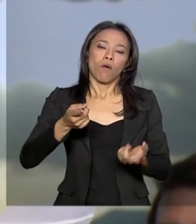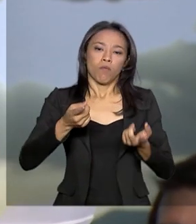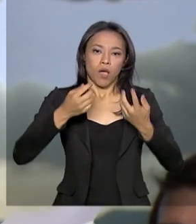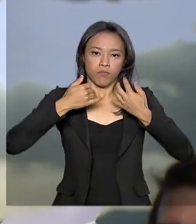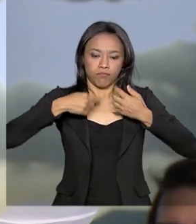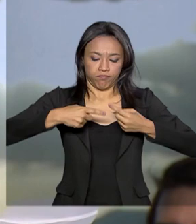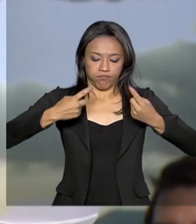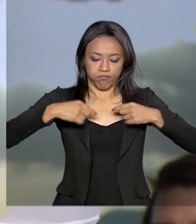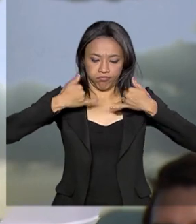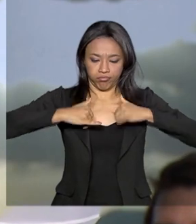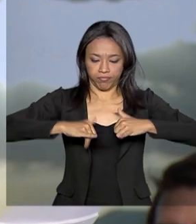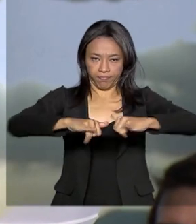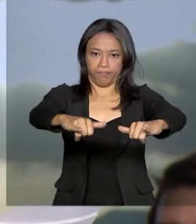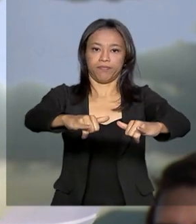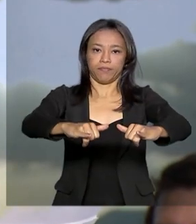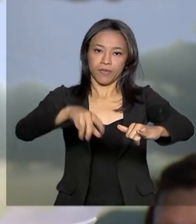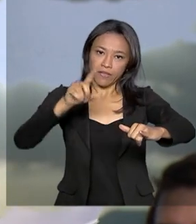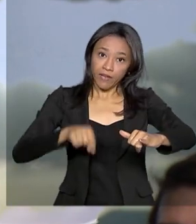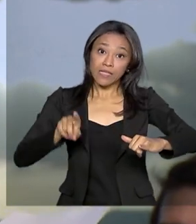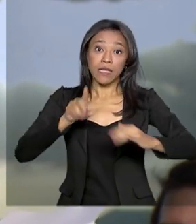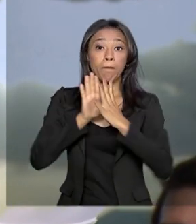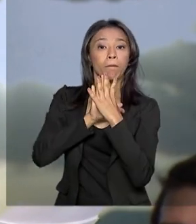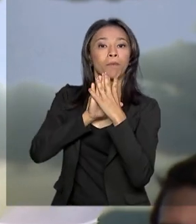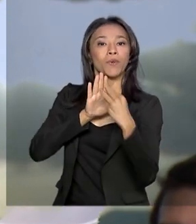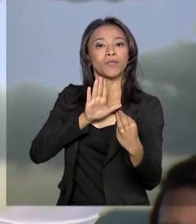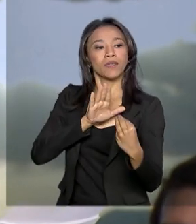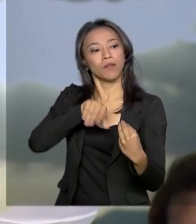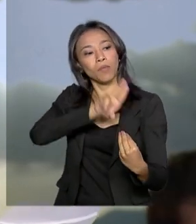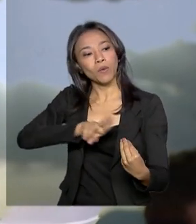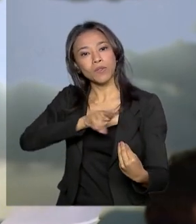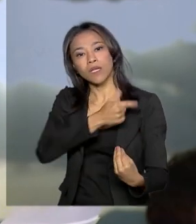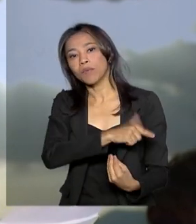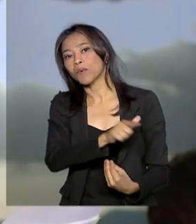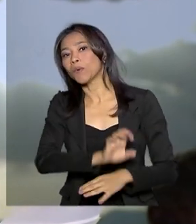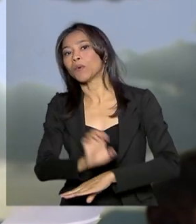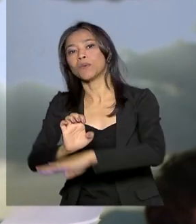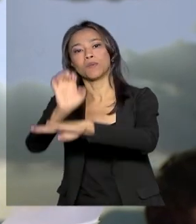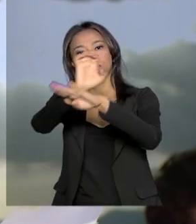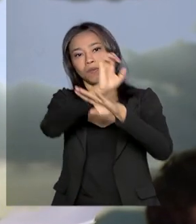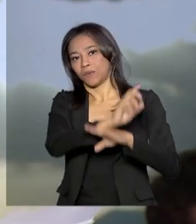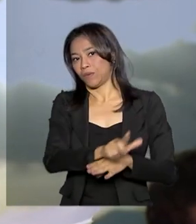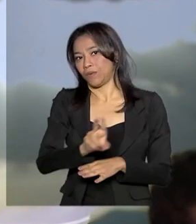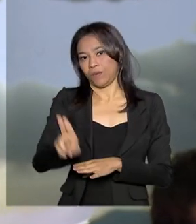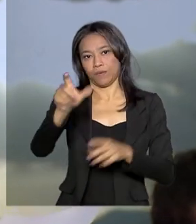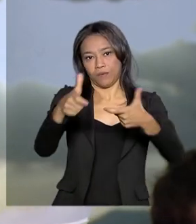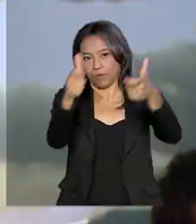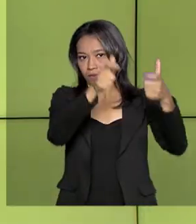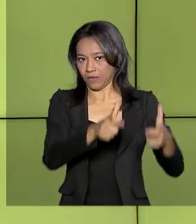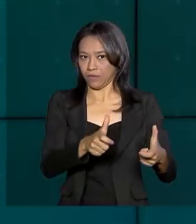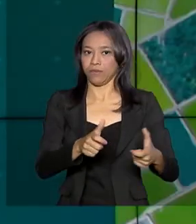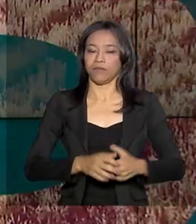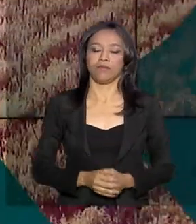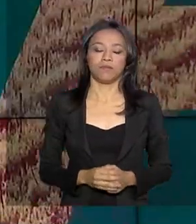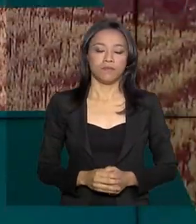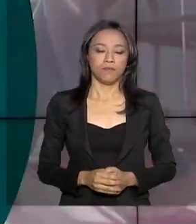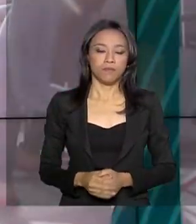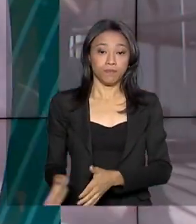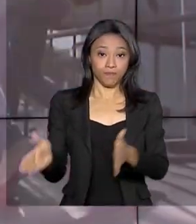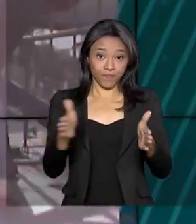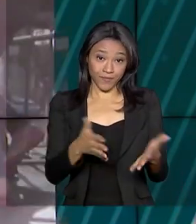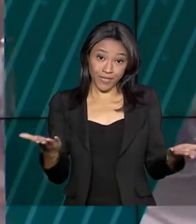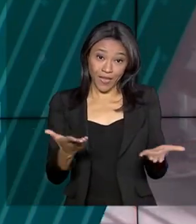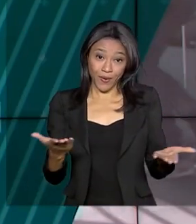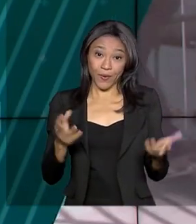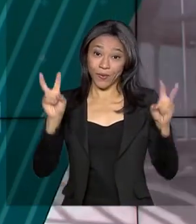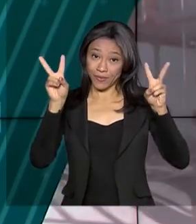referência para aplicação dos demais reservatórios das usinas em operação. E agora